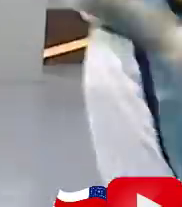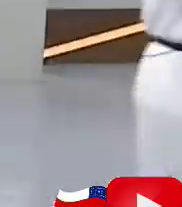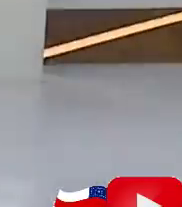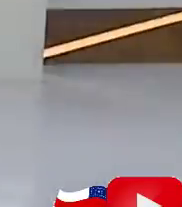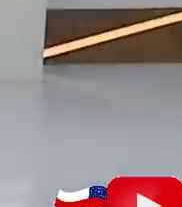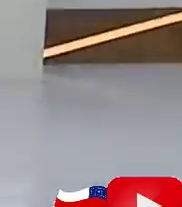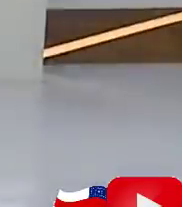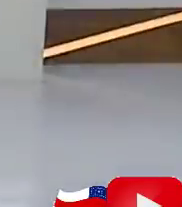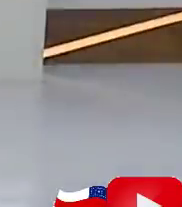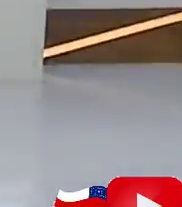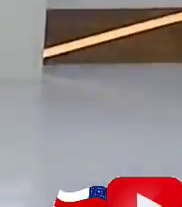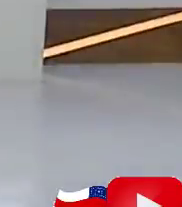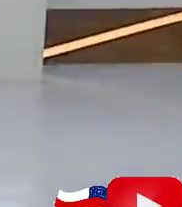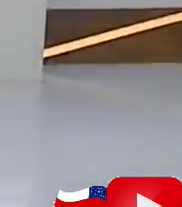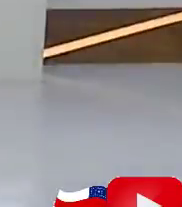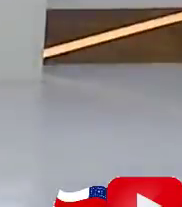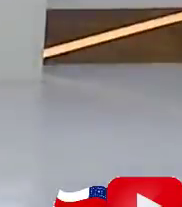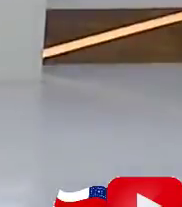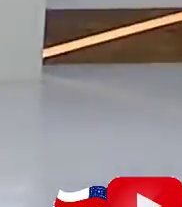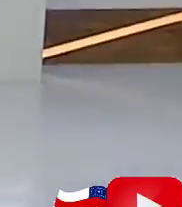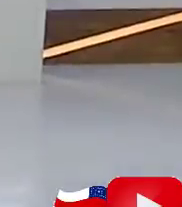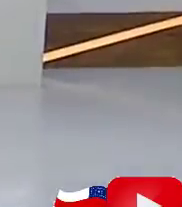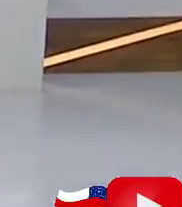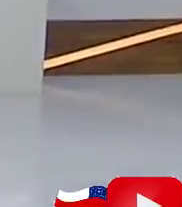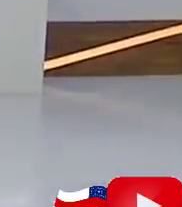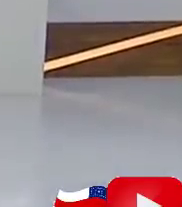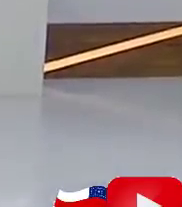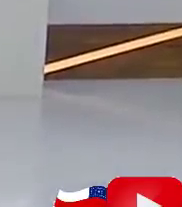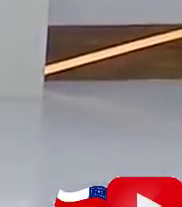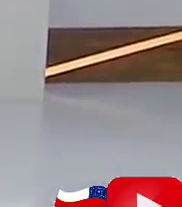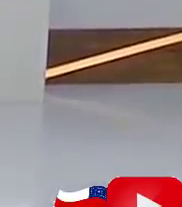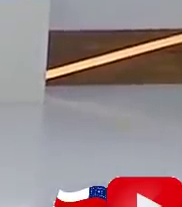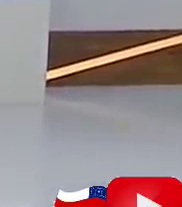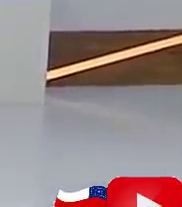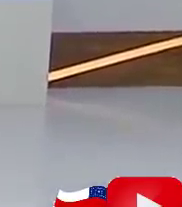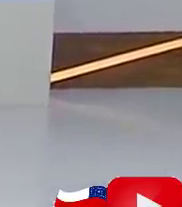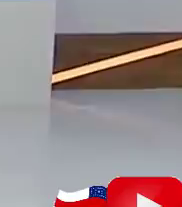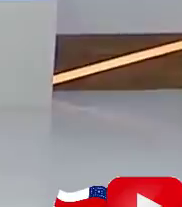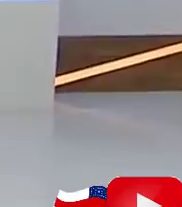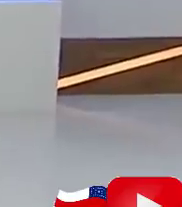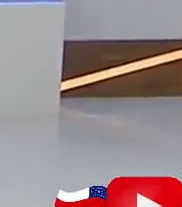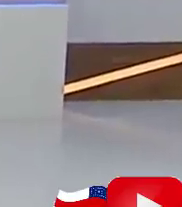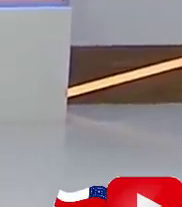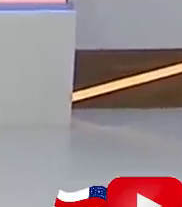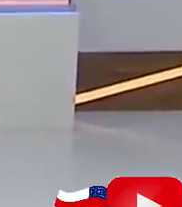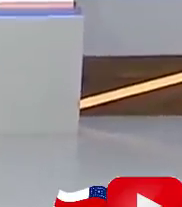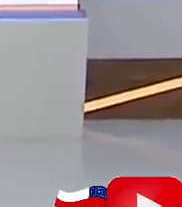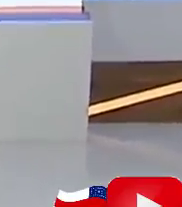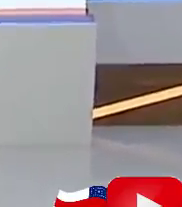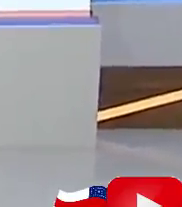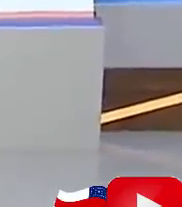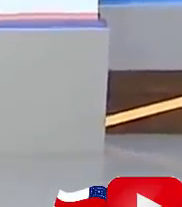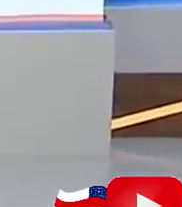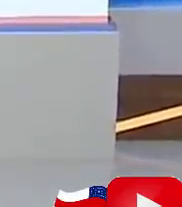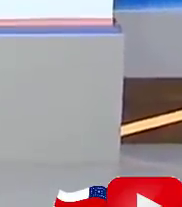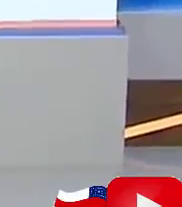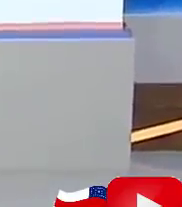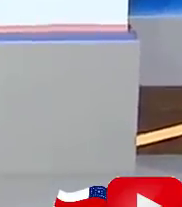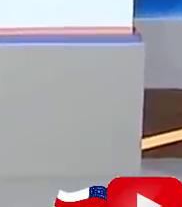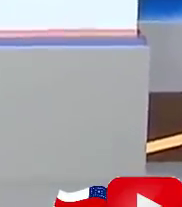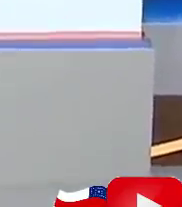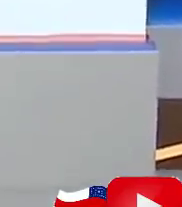O prefeito da cidade de Imeira, no interior de São Paulo, afirmou que todos vamos contrair o coronavírus. No teu rabo?